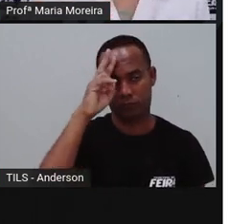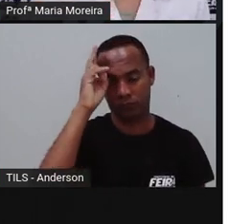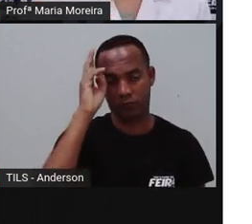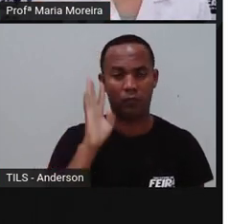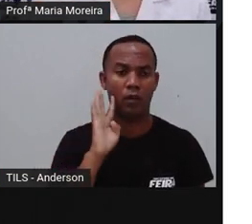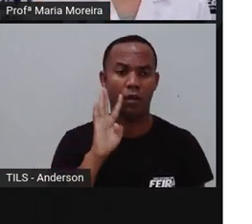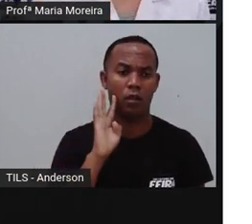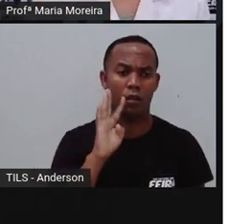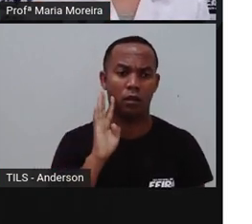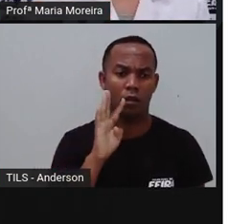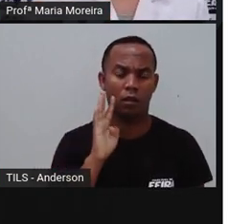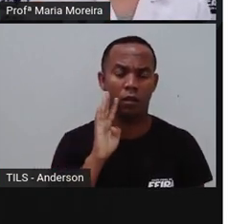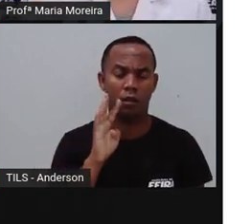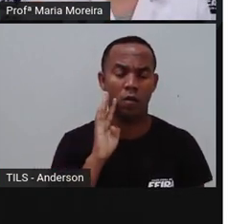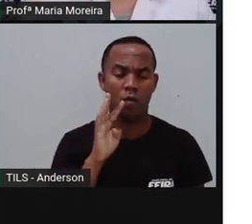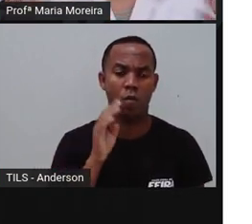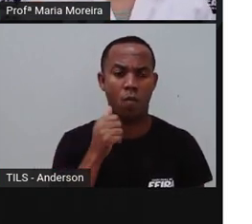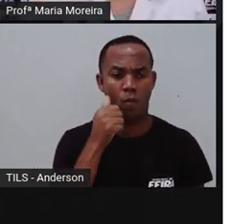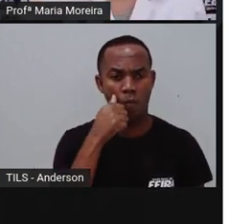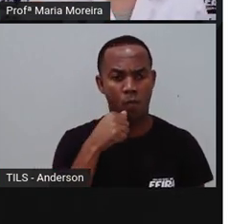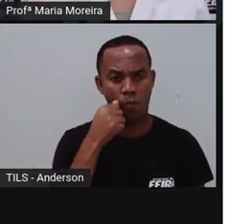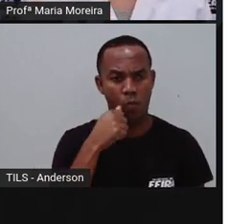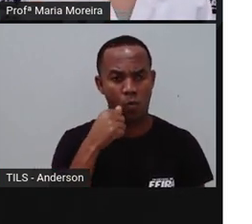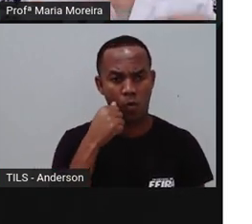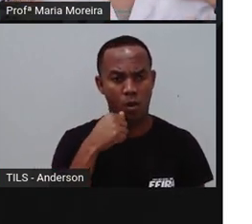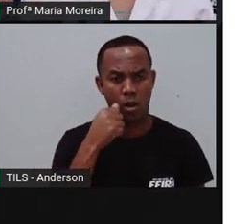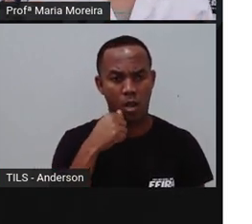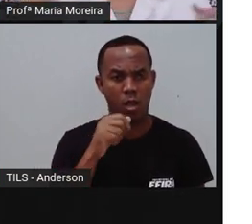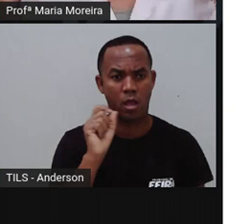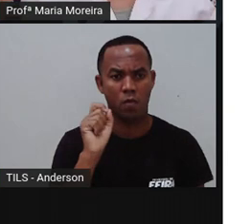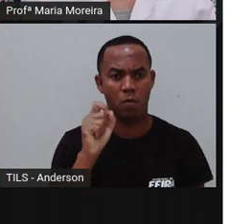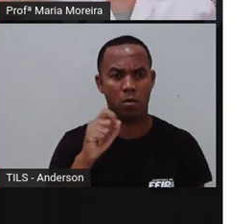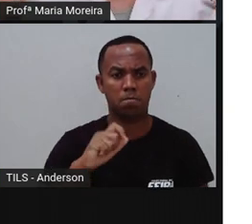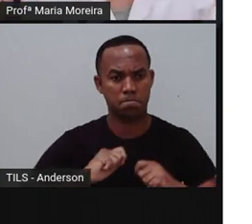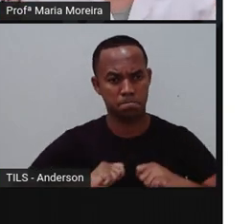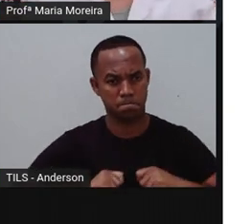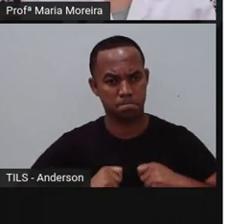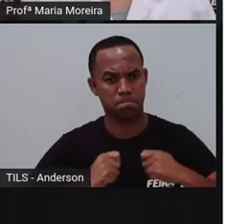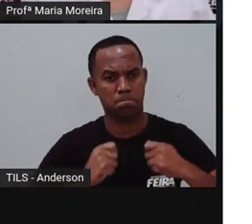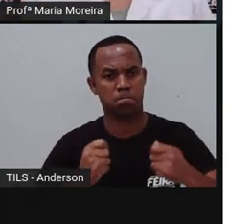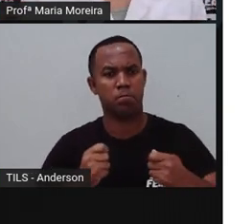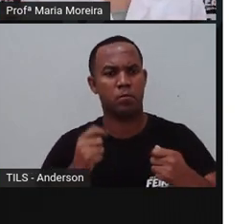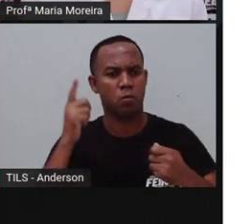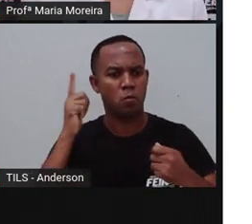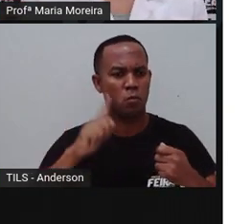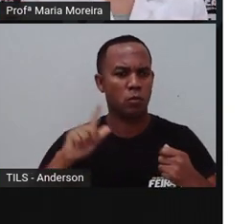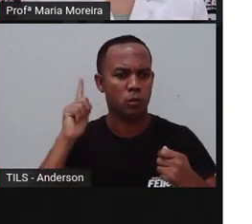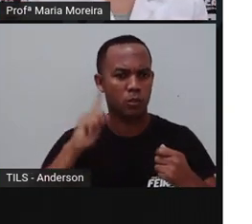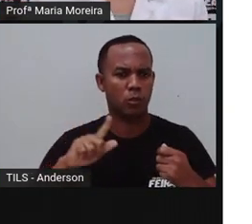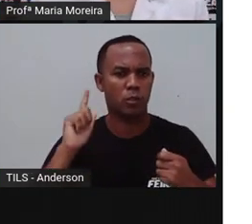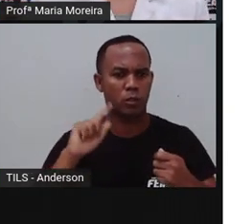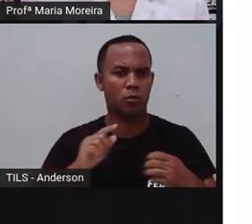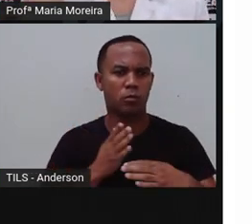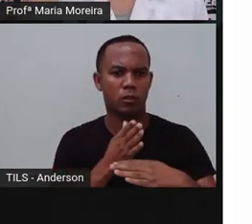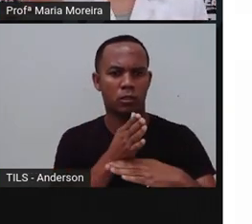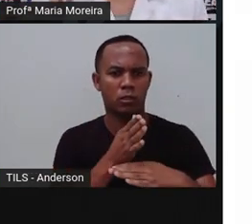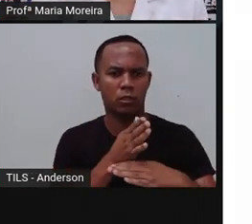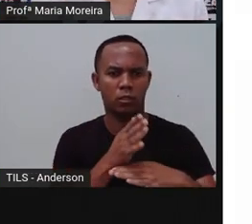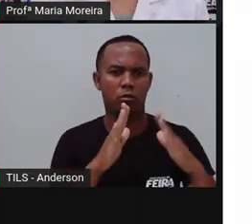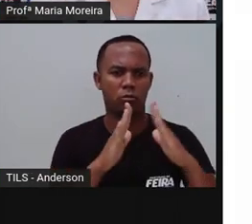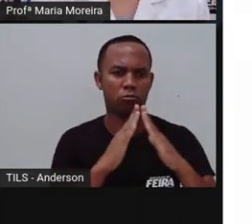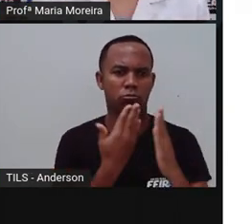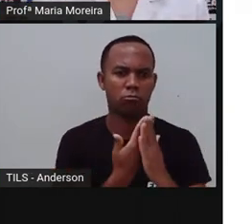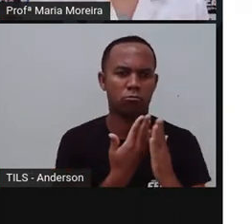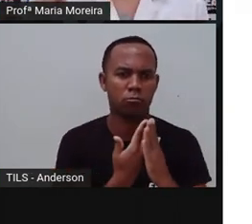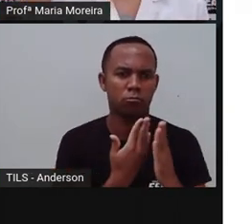fantástica, na verdade, né? Dessa menina aí que passa por tantos perrengues para conseguir ir até a escola. E aí existe um